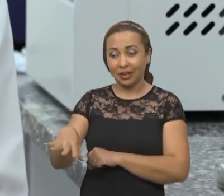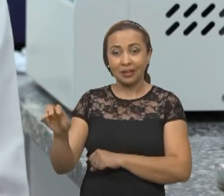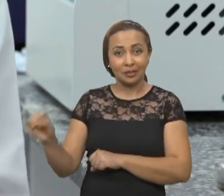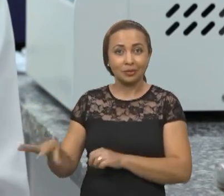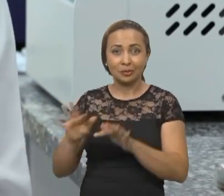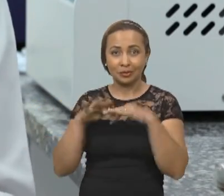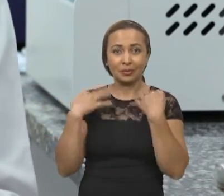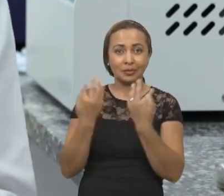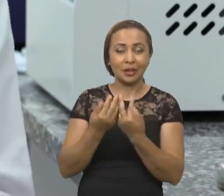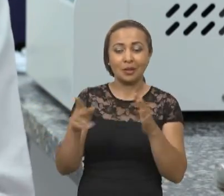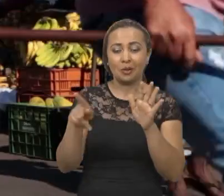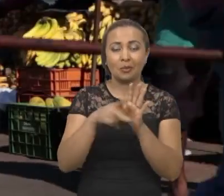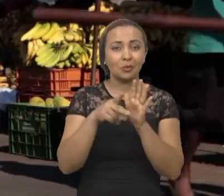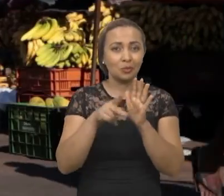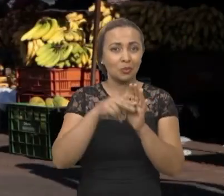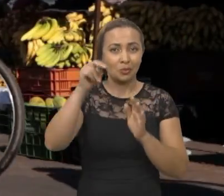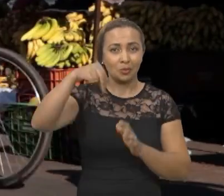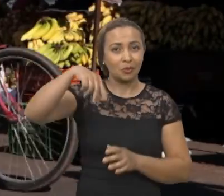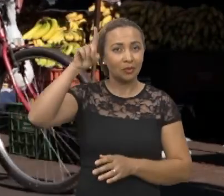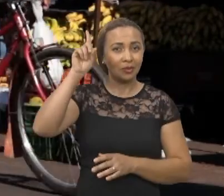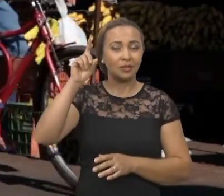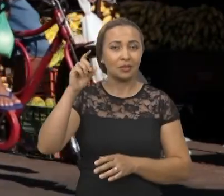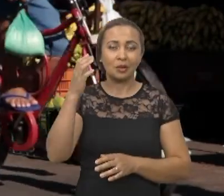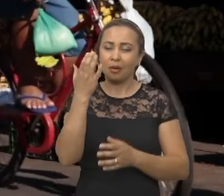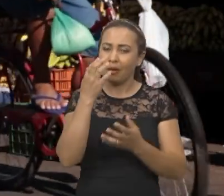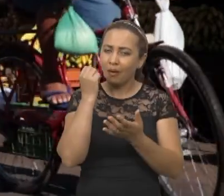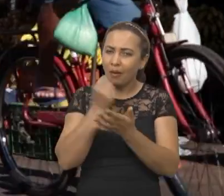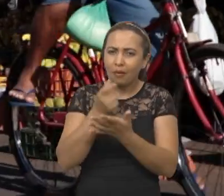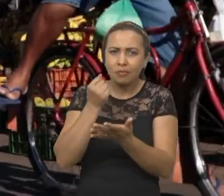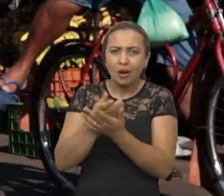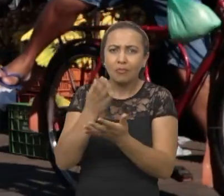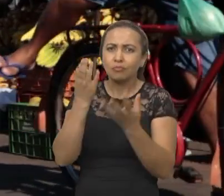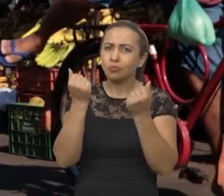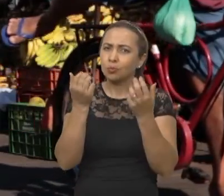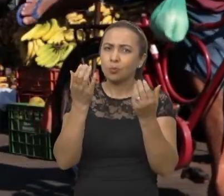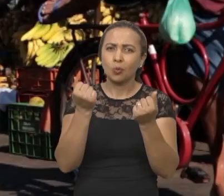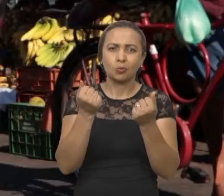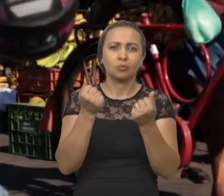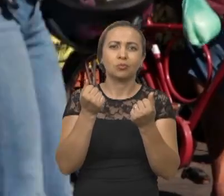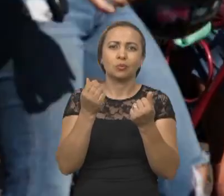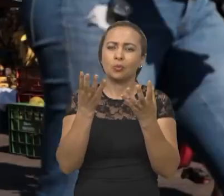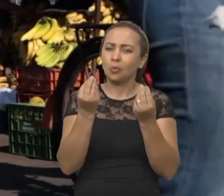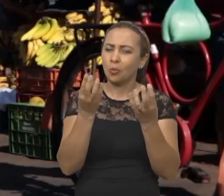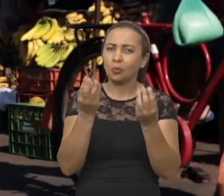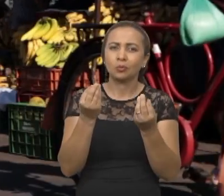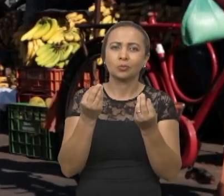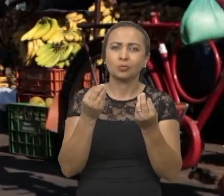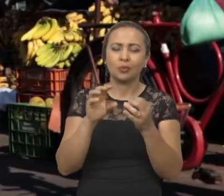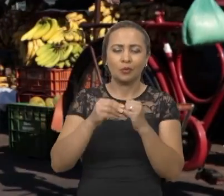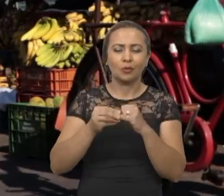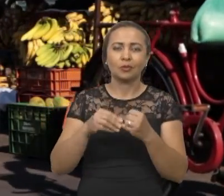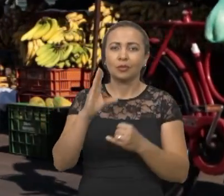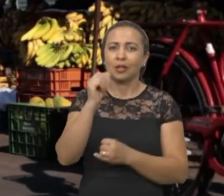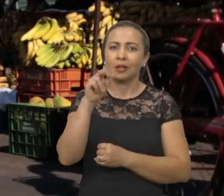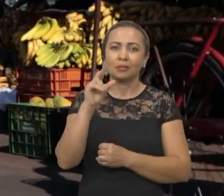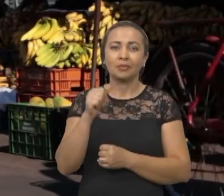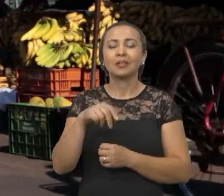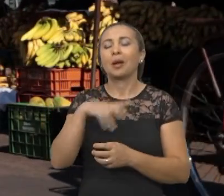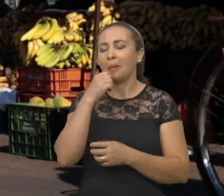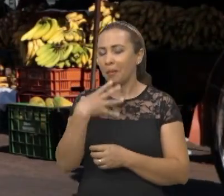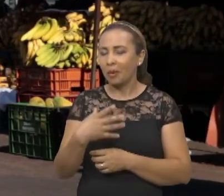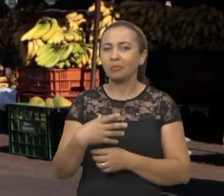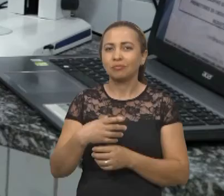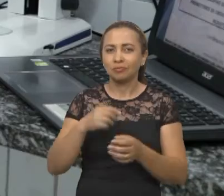e os próprios nordestinos eles consomem muito esse feijão calpi então vale a pena